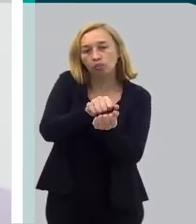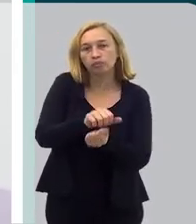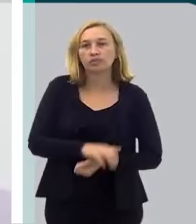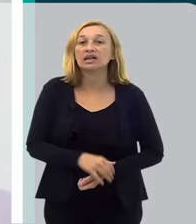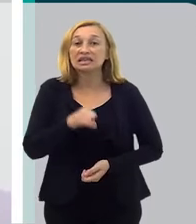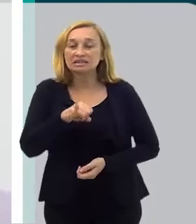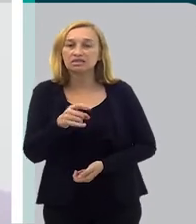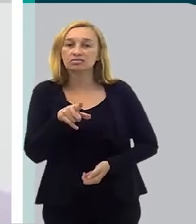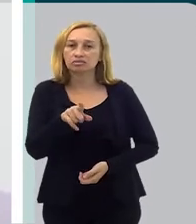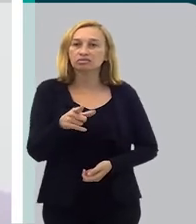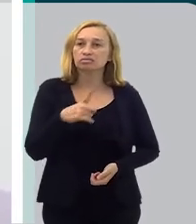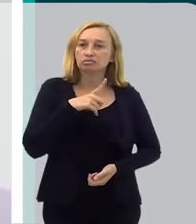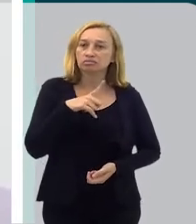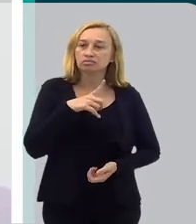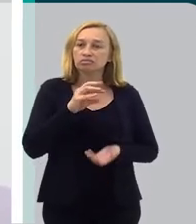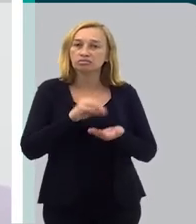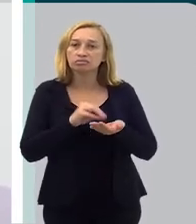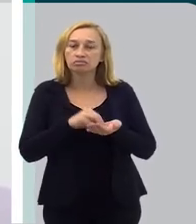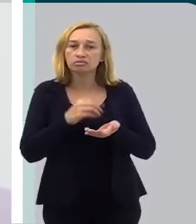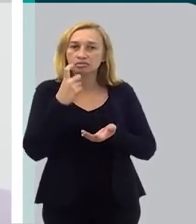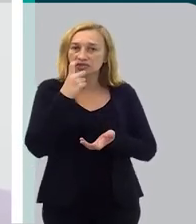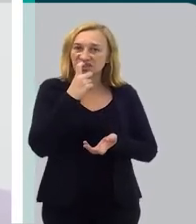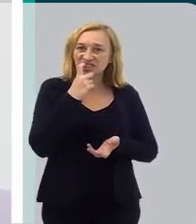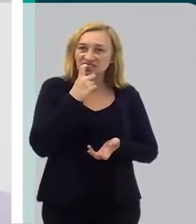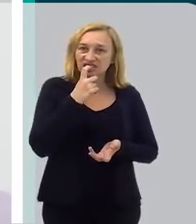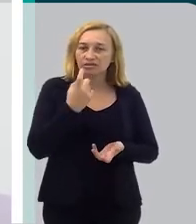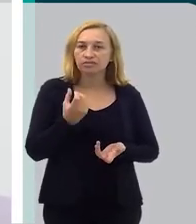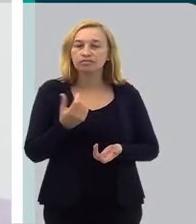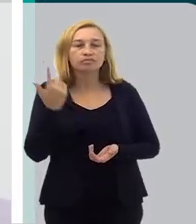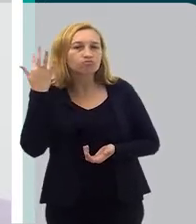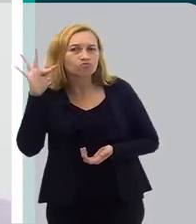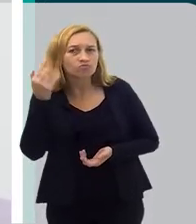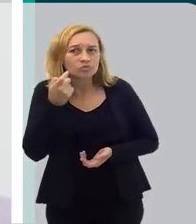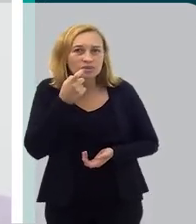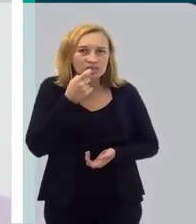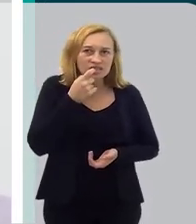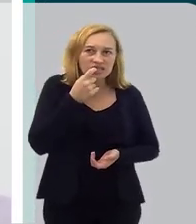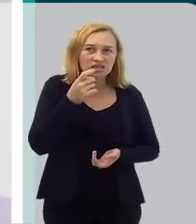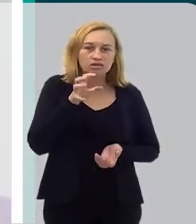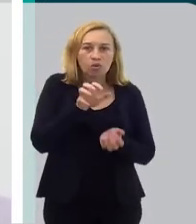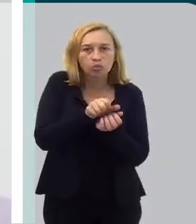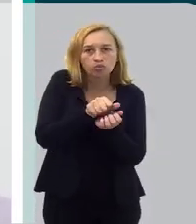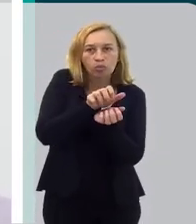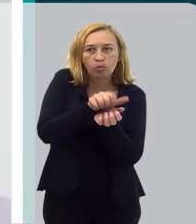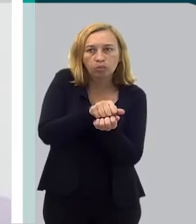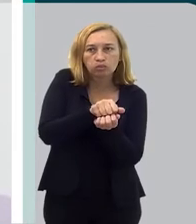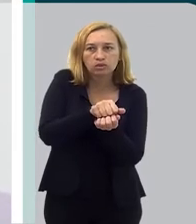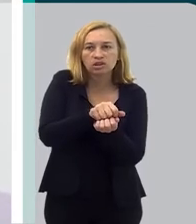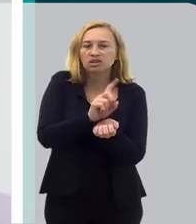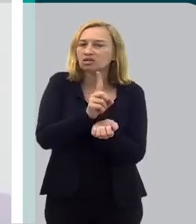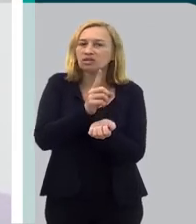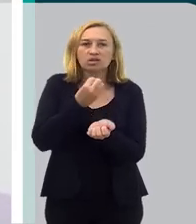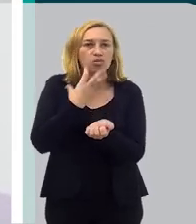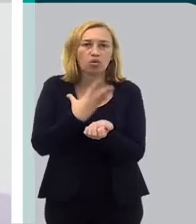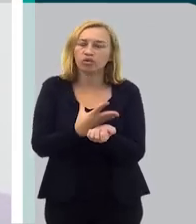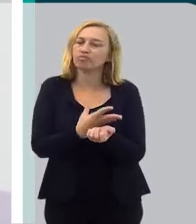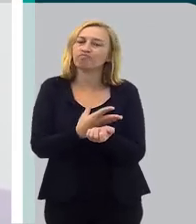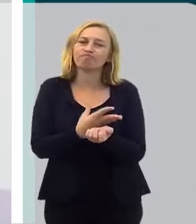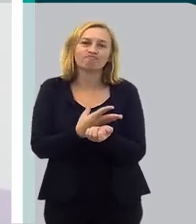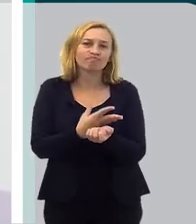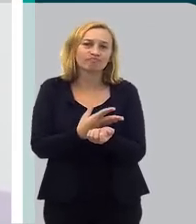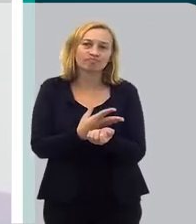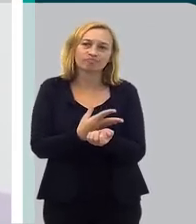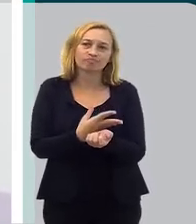E se você tiver com falta de dente, se você tiver com dor de dente, a sua mastigação, ela não vai ser